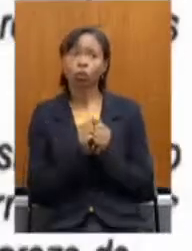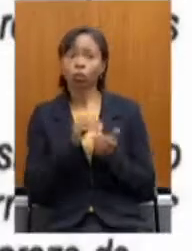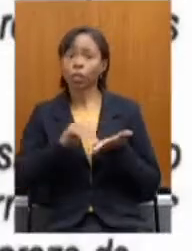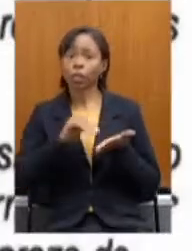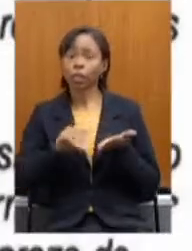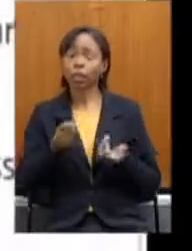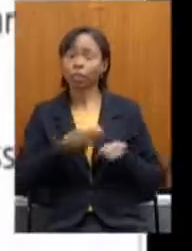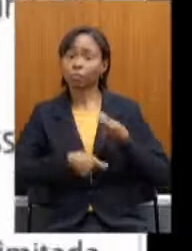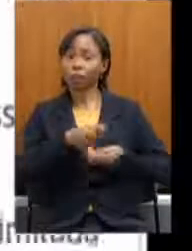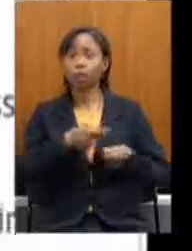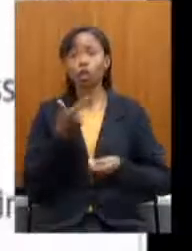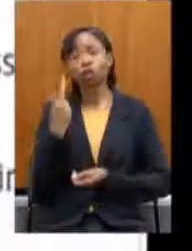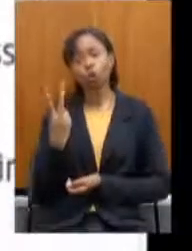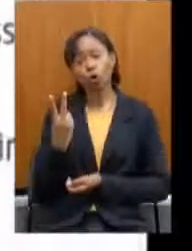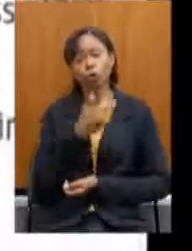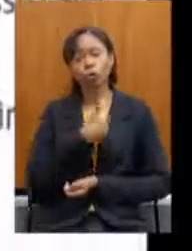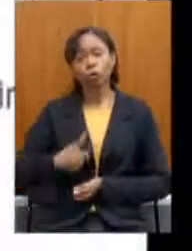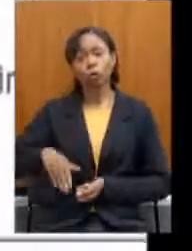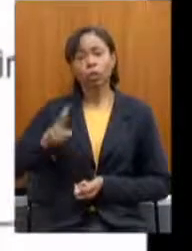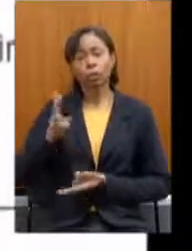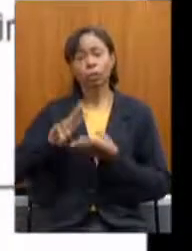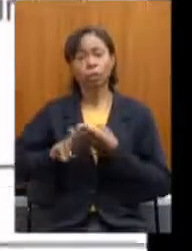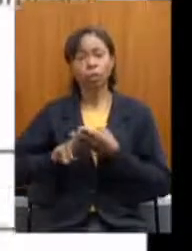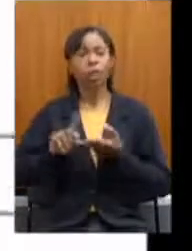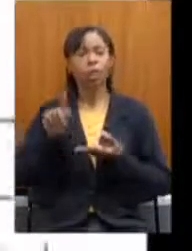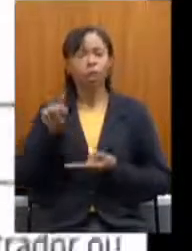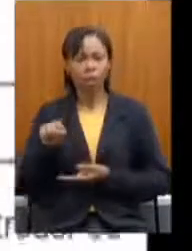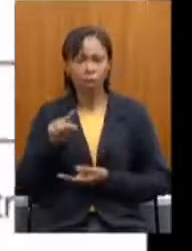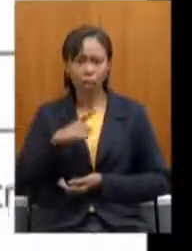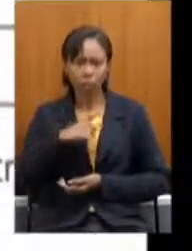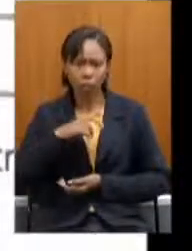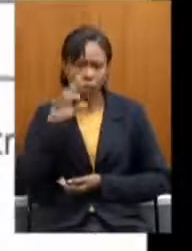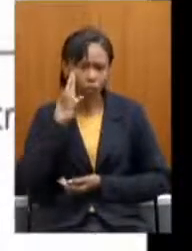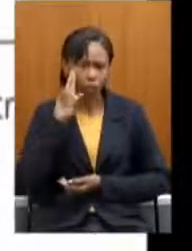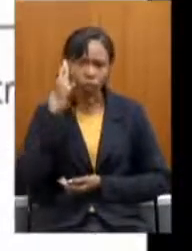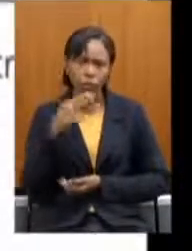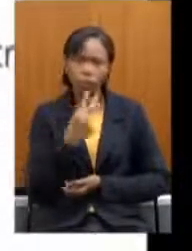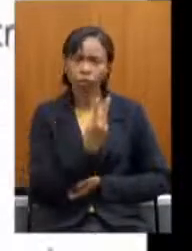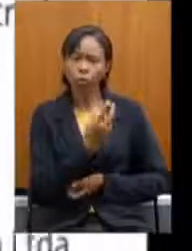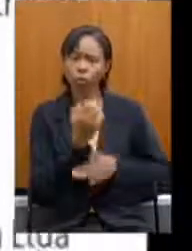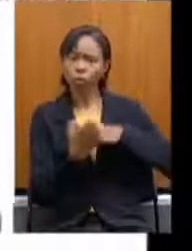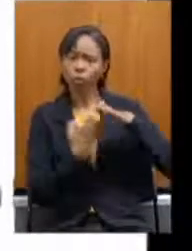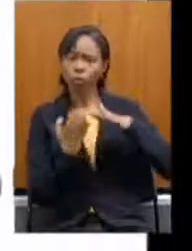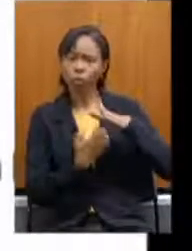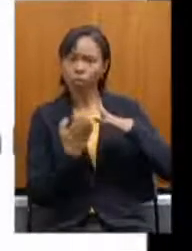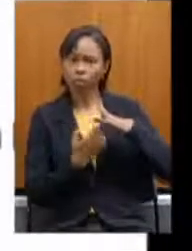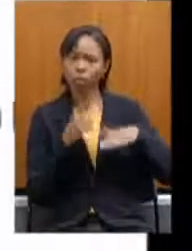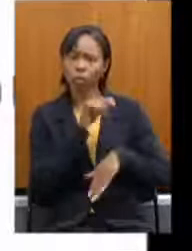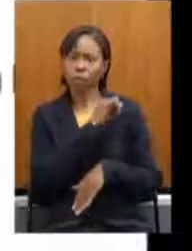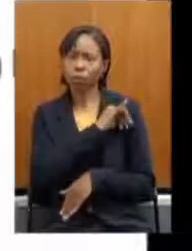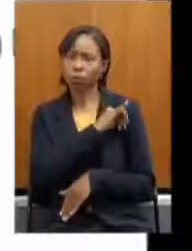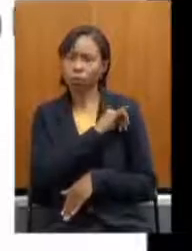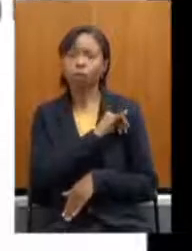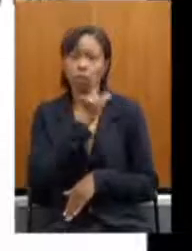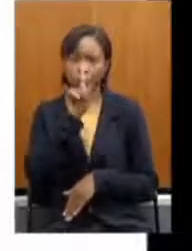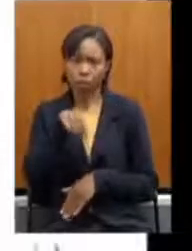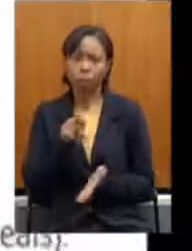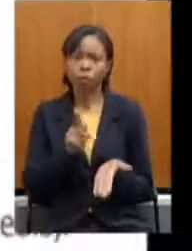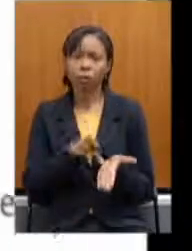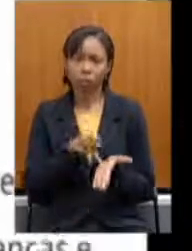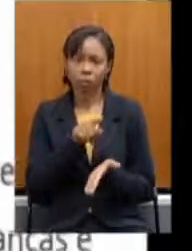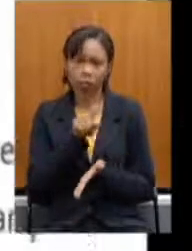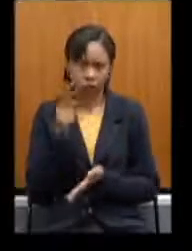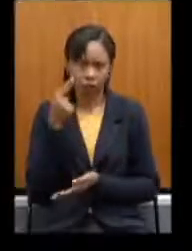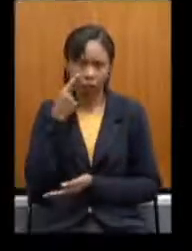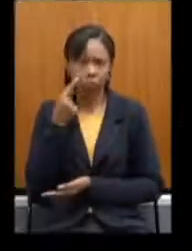presos É proprietário De duas empresas No Rio De consultoria Previdenciária Pasmem É isso mesmo Que vocês